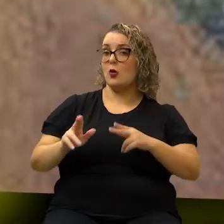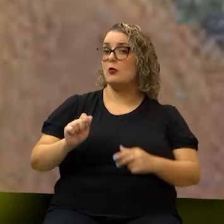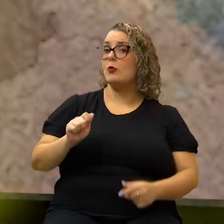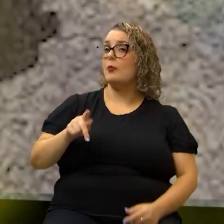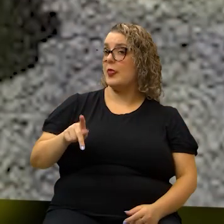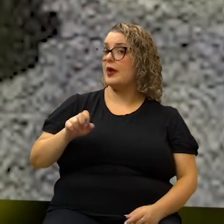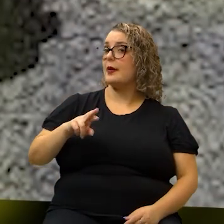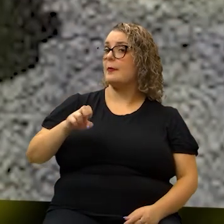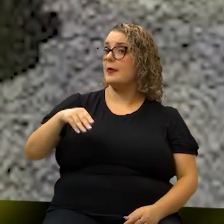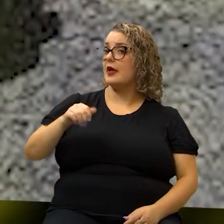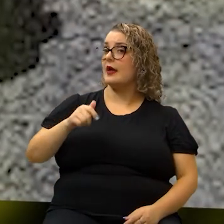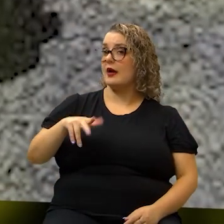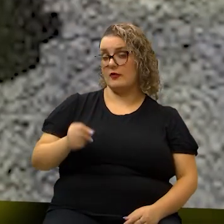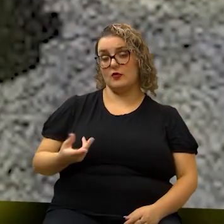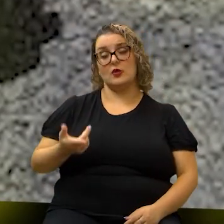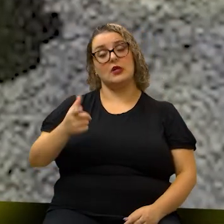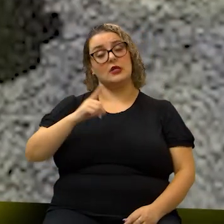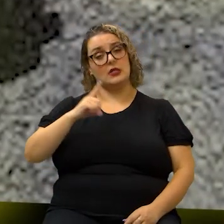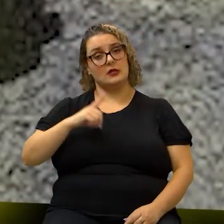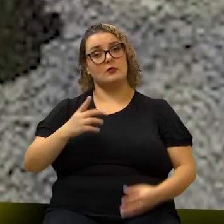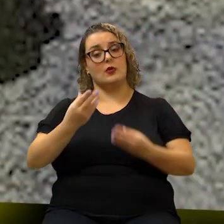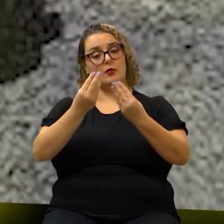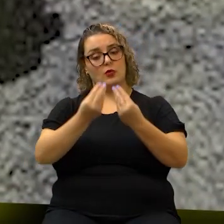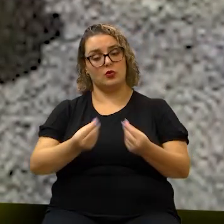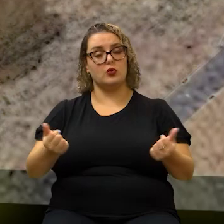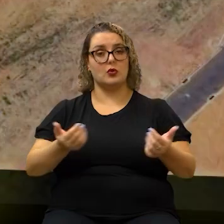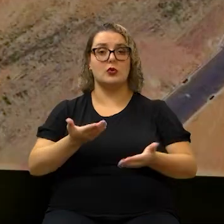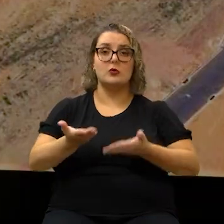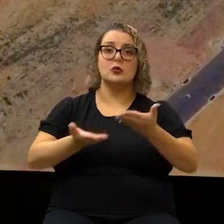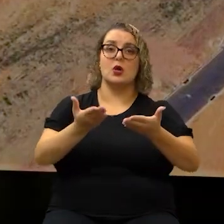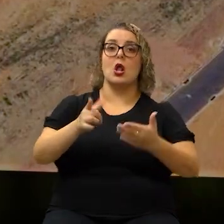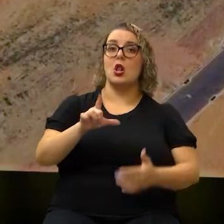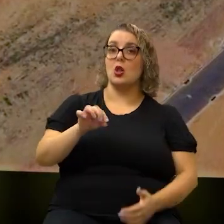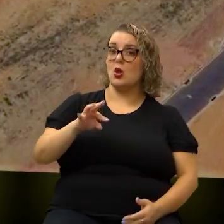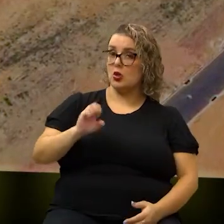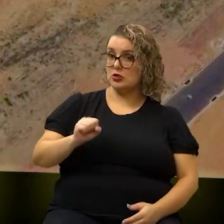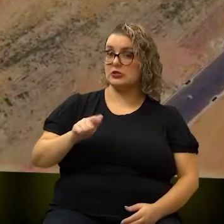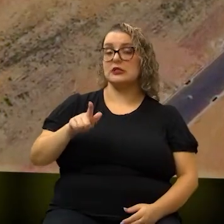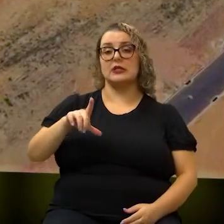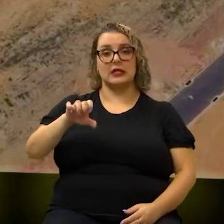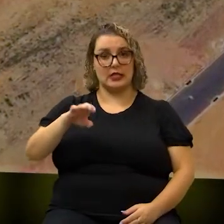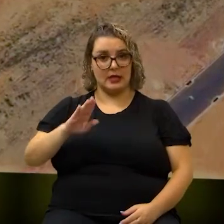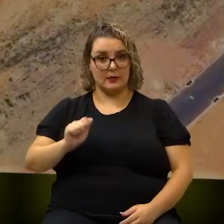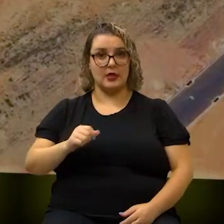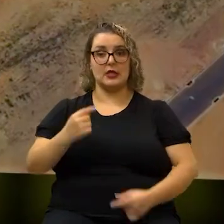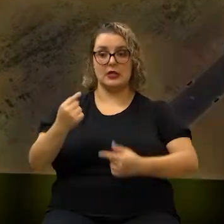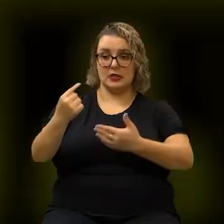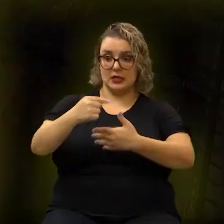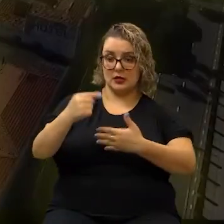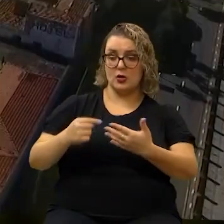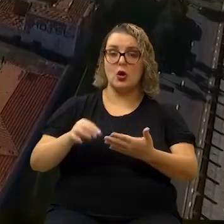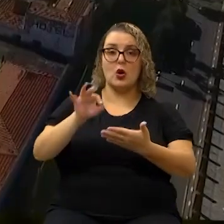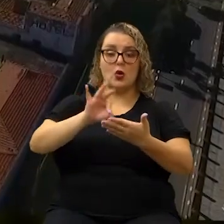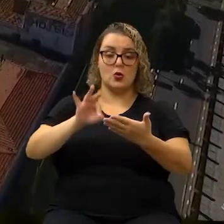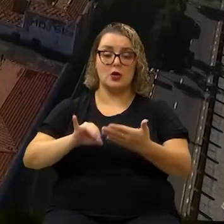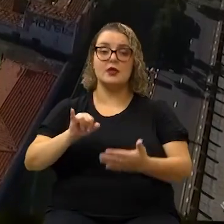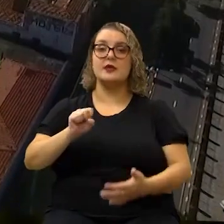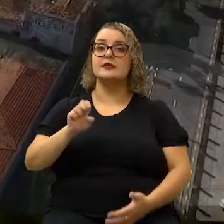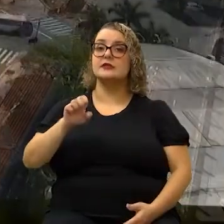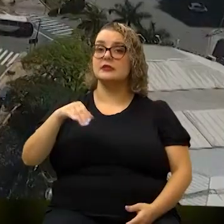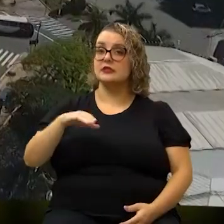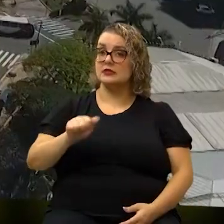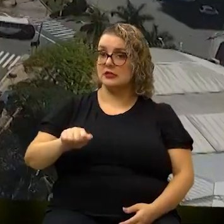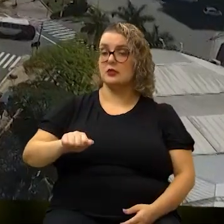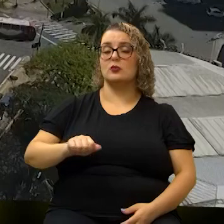permeáveis, pois inexistente motivo para a distinção no tratamento entre lotes e glebas nesses casos. Corrige ainda